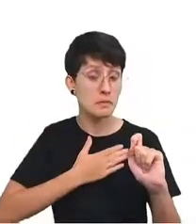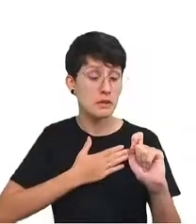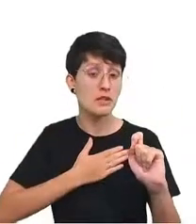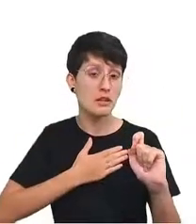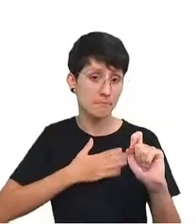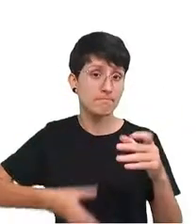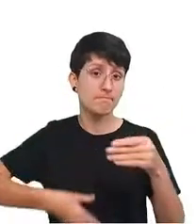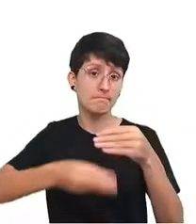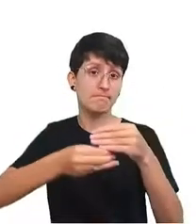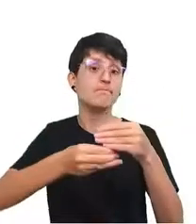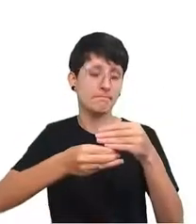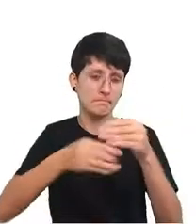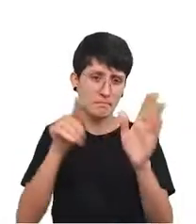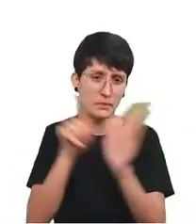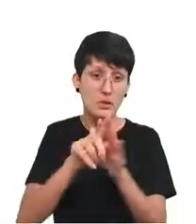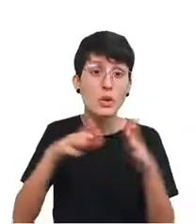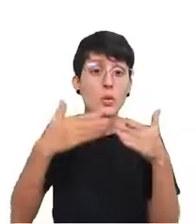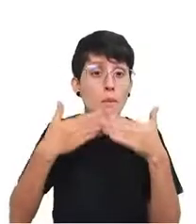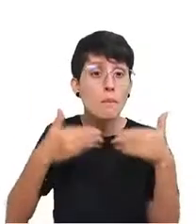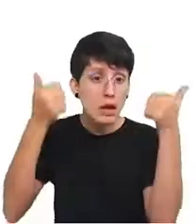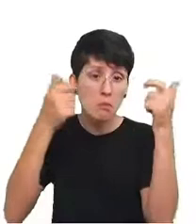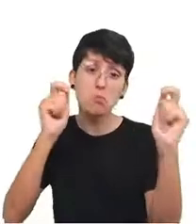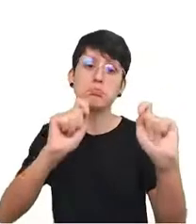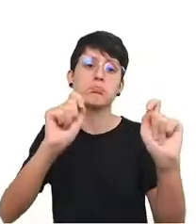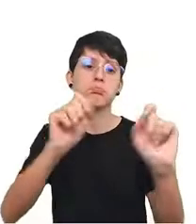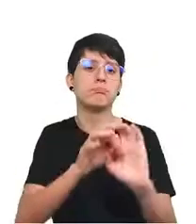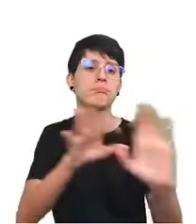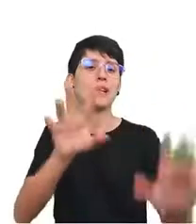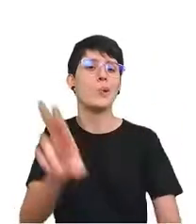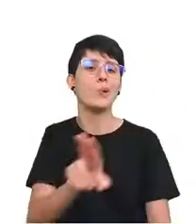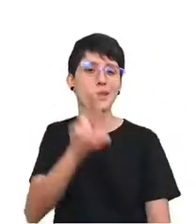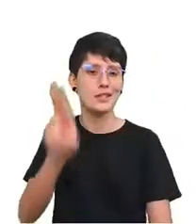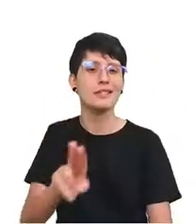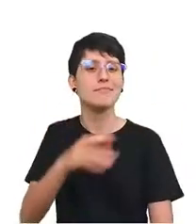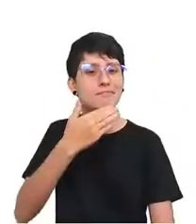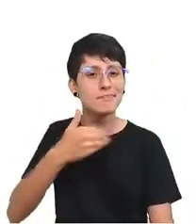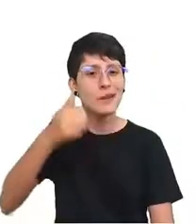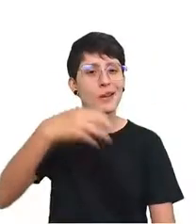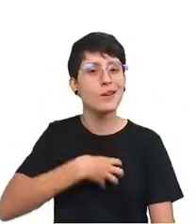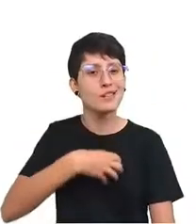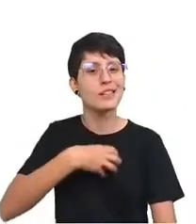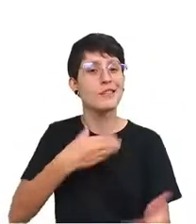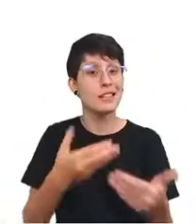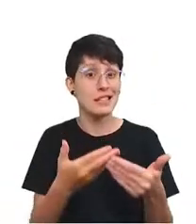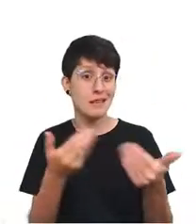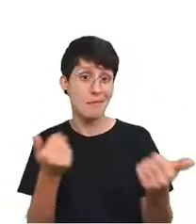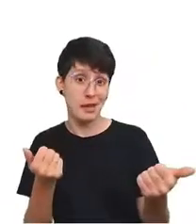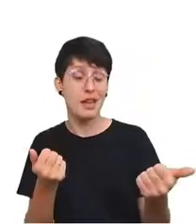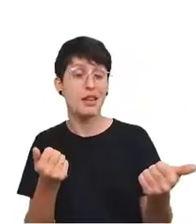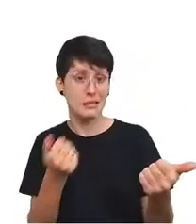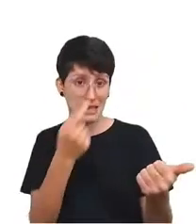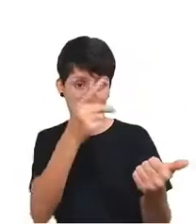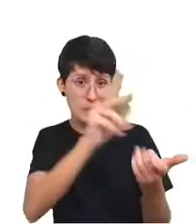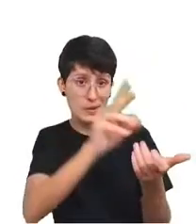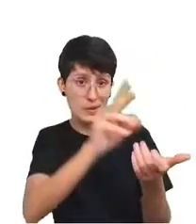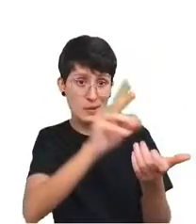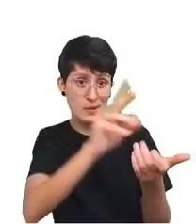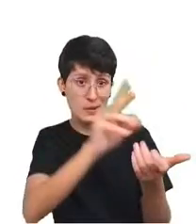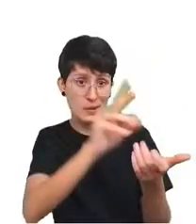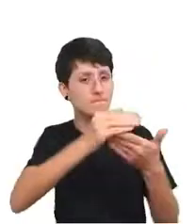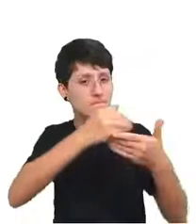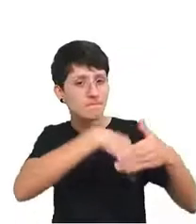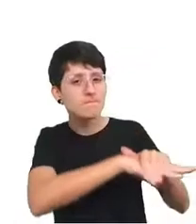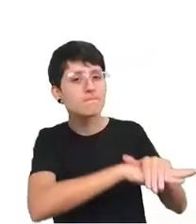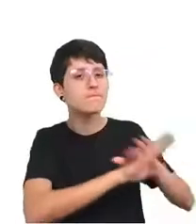vamos perguntar qual é o melhor e usá-la. E como que a gente faz isso? A maneira mais fácil é separando parte de seus dados, construir um